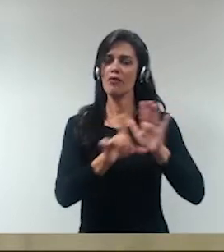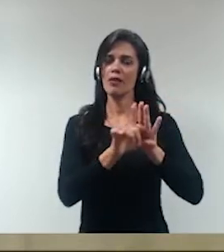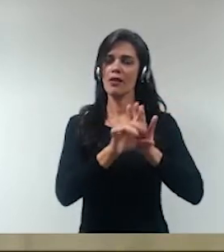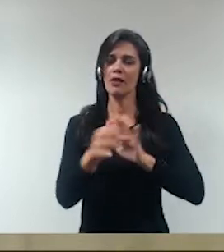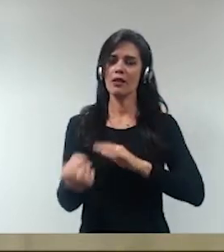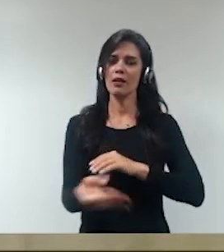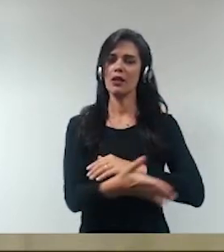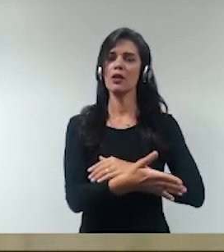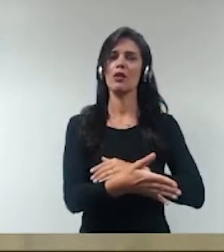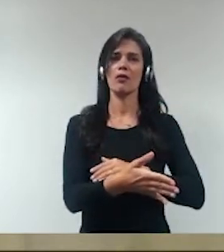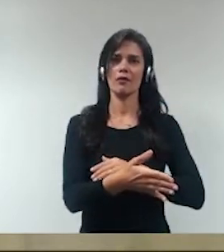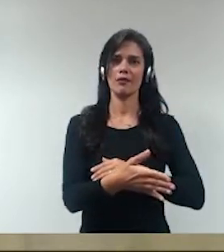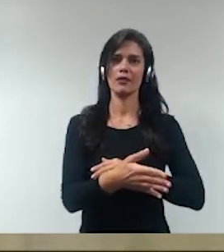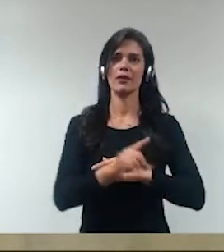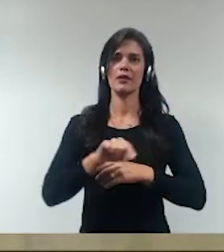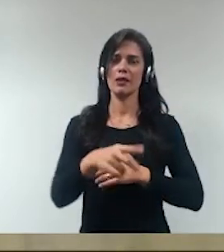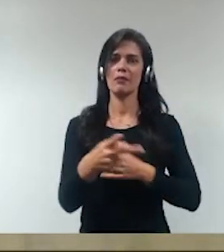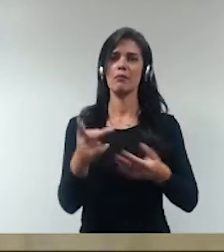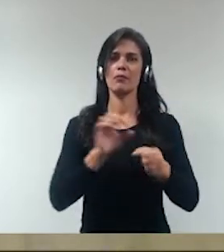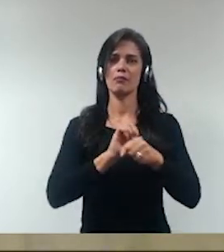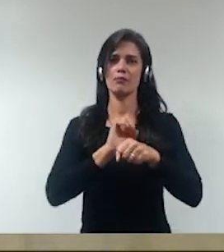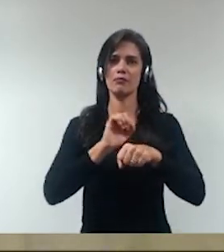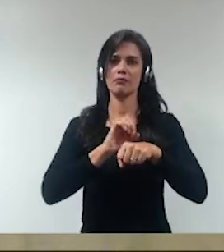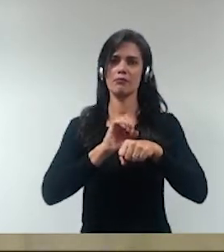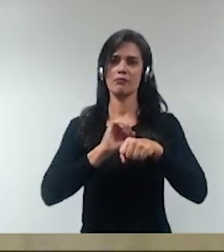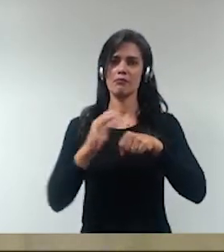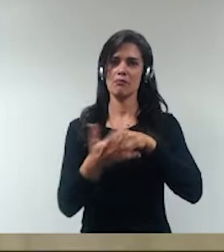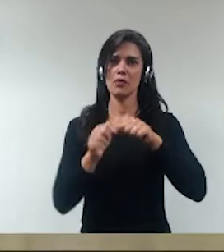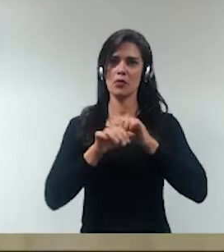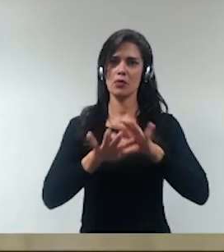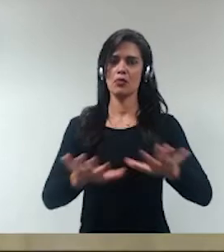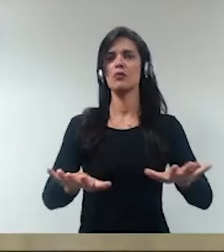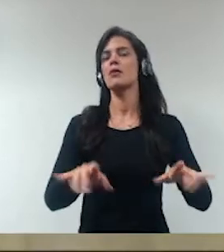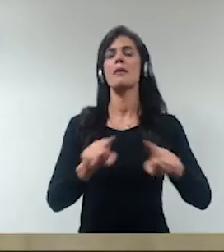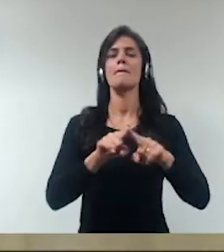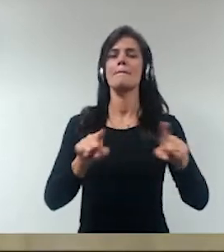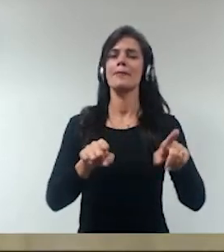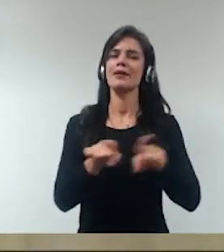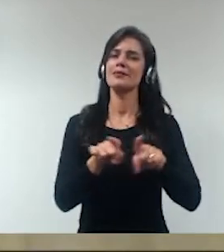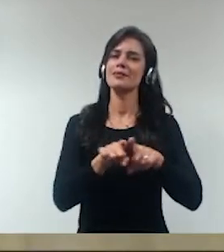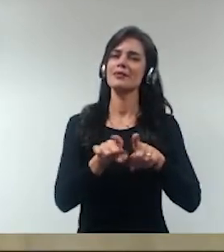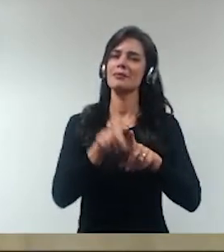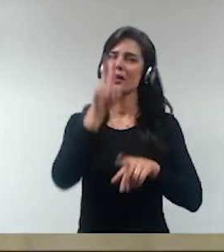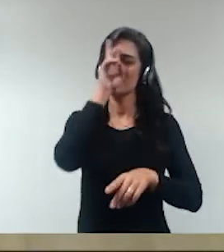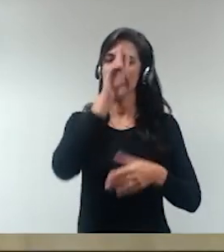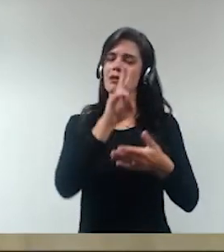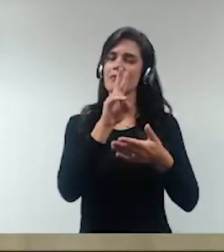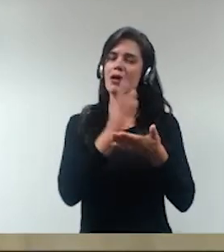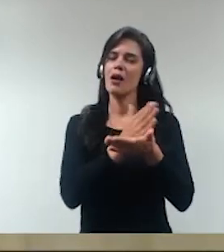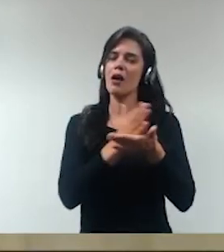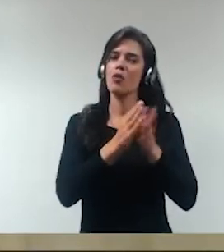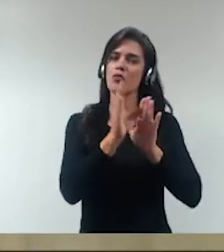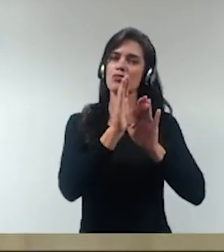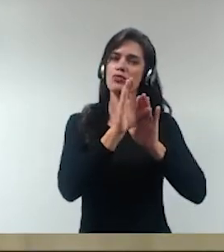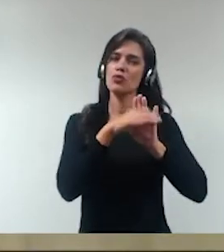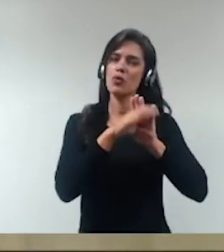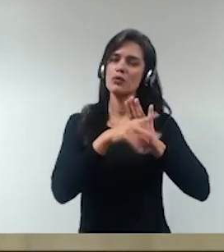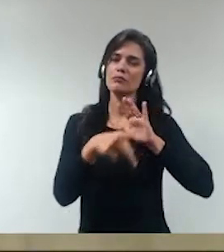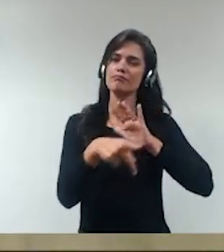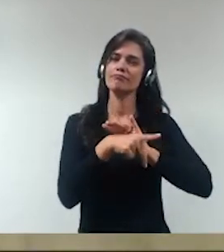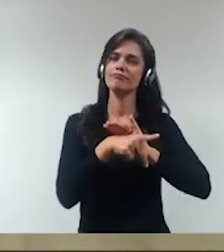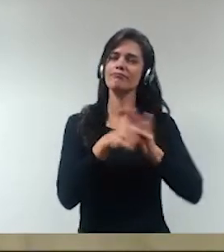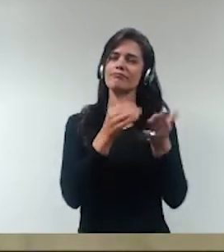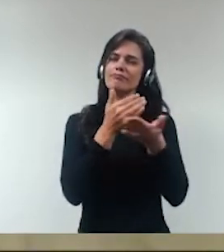provocadas pela pandemia, sem deixar, entanto, de efetuar algumas conceituações introdutórias, até